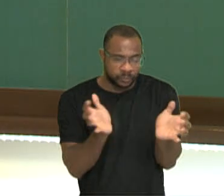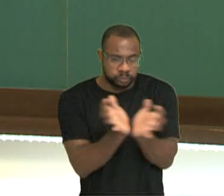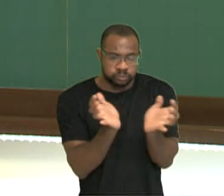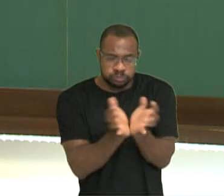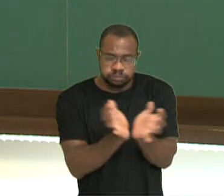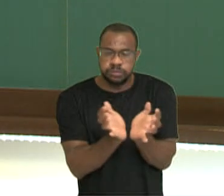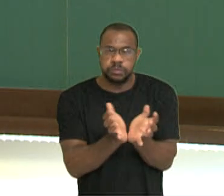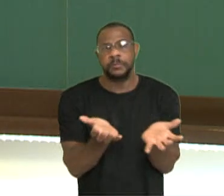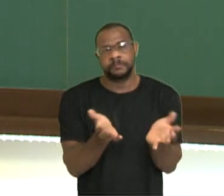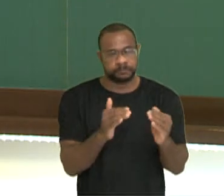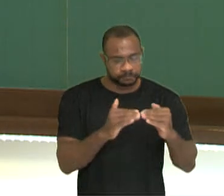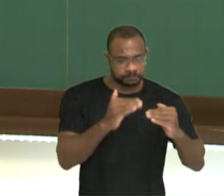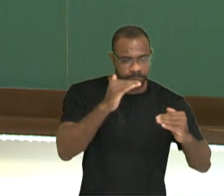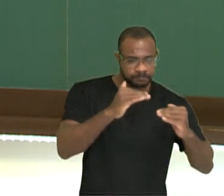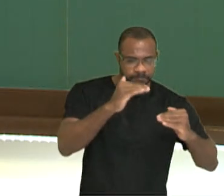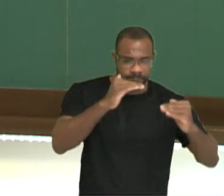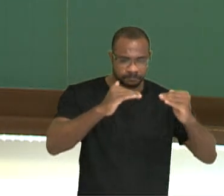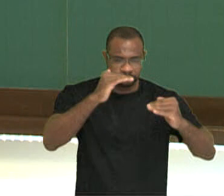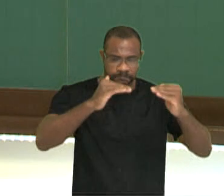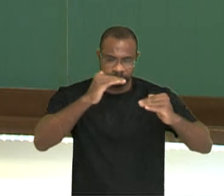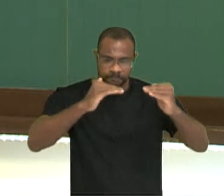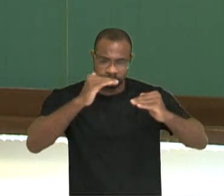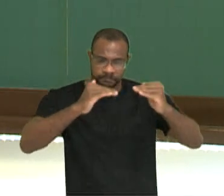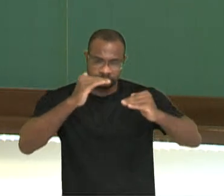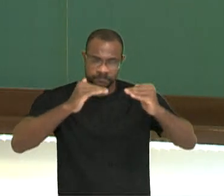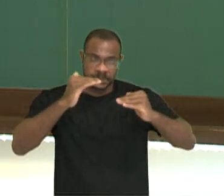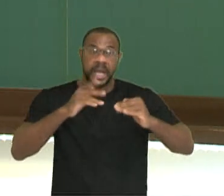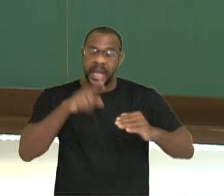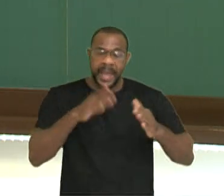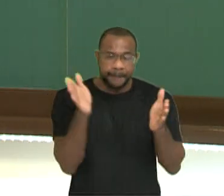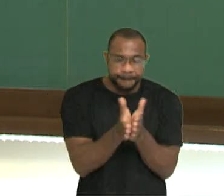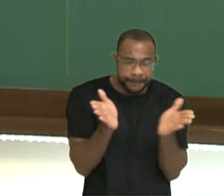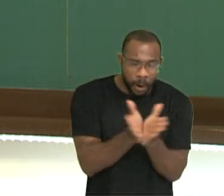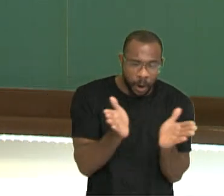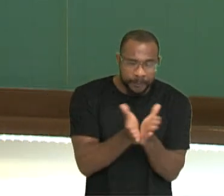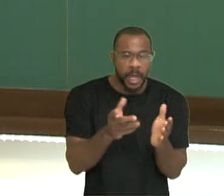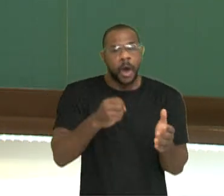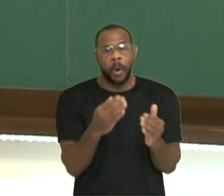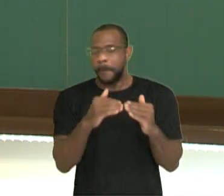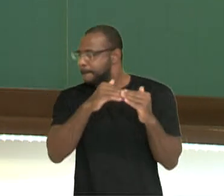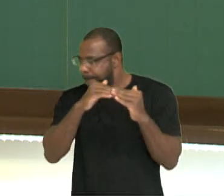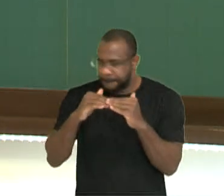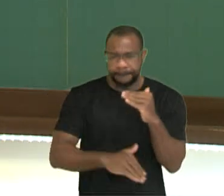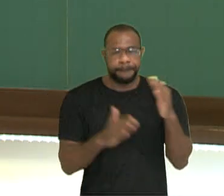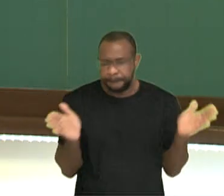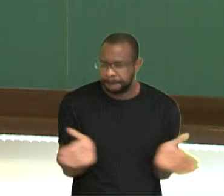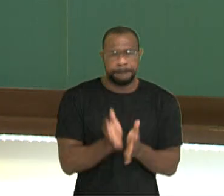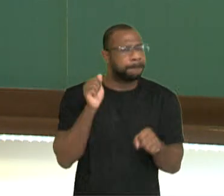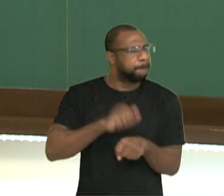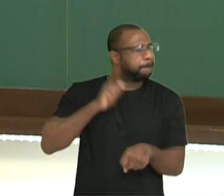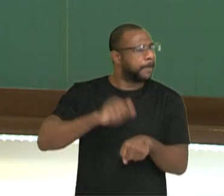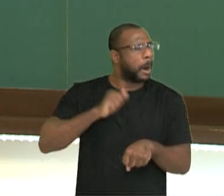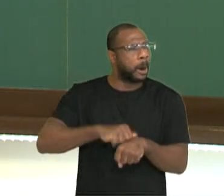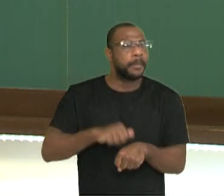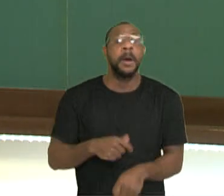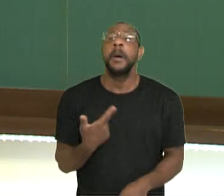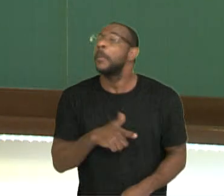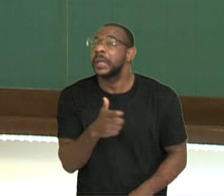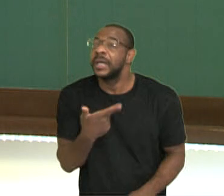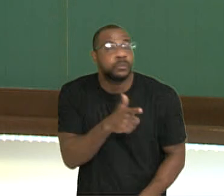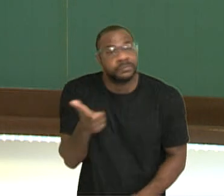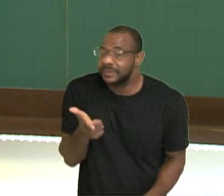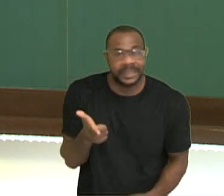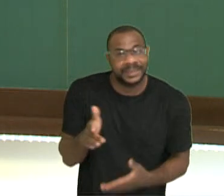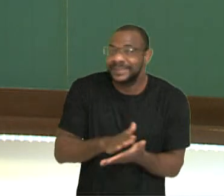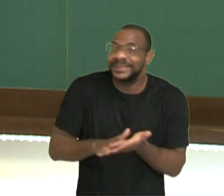da linha da pobreza. Então é pobre ou extremamente pobre, porque não tem justamente acesso aos serviços básicos e